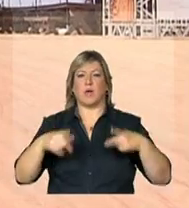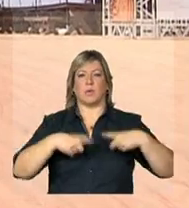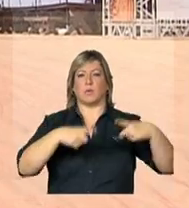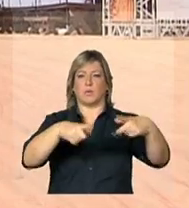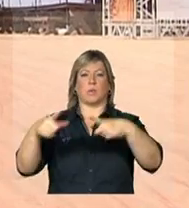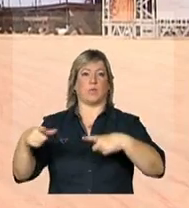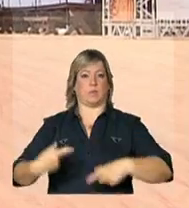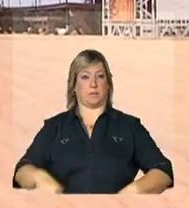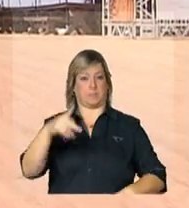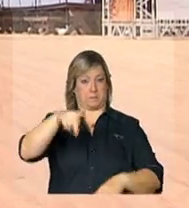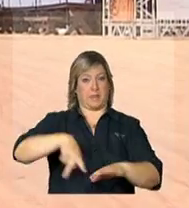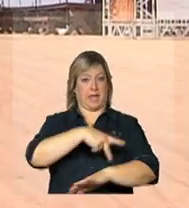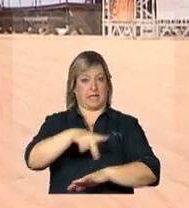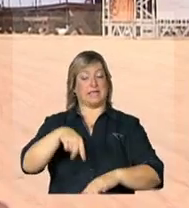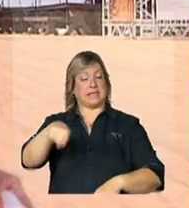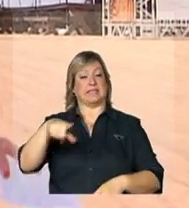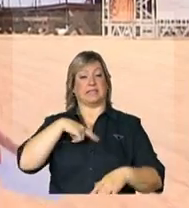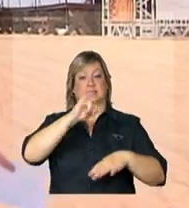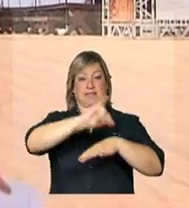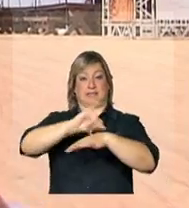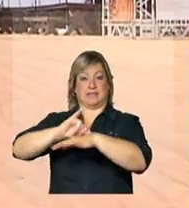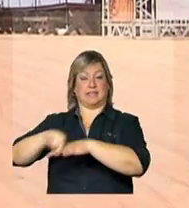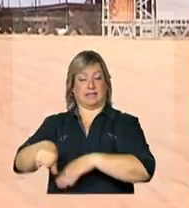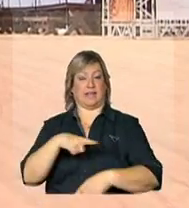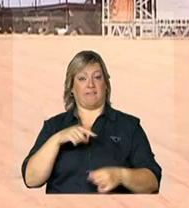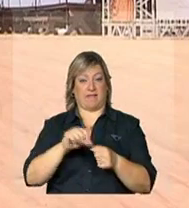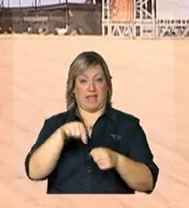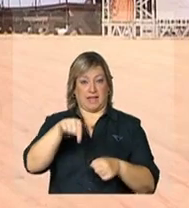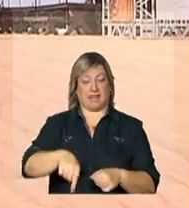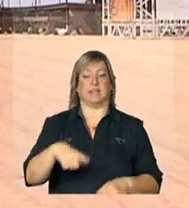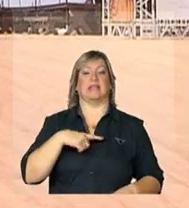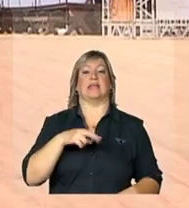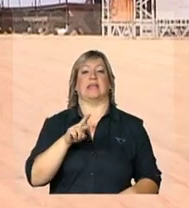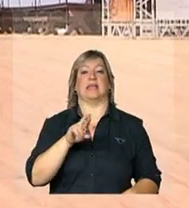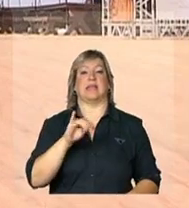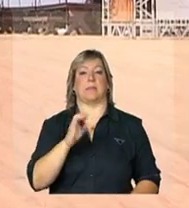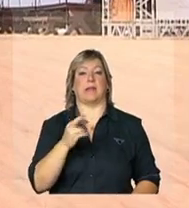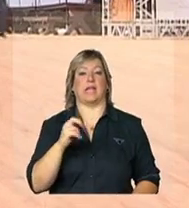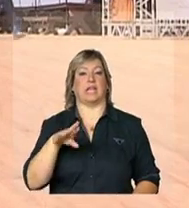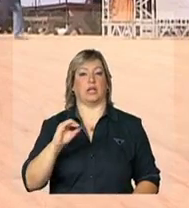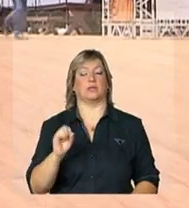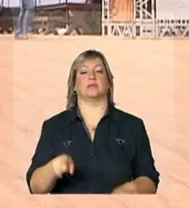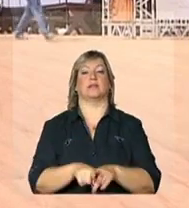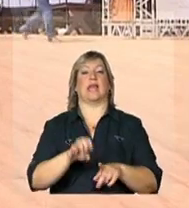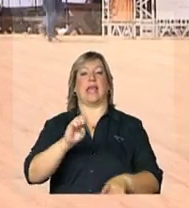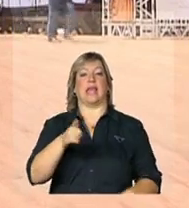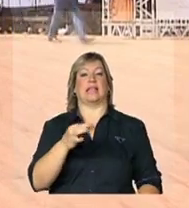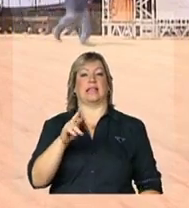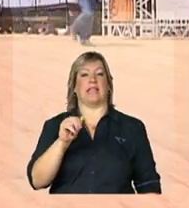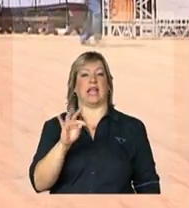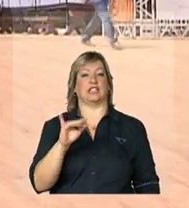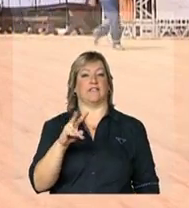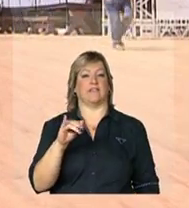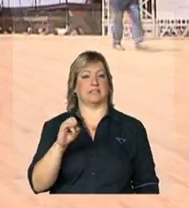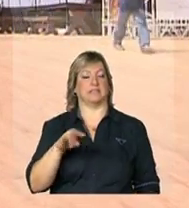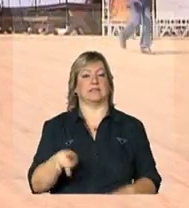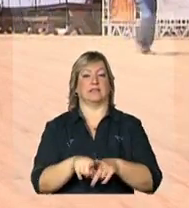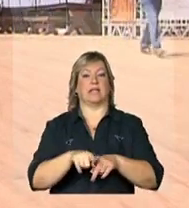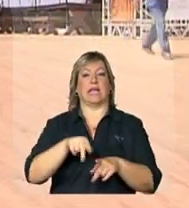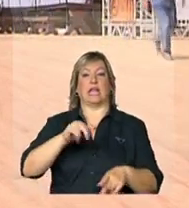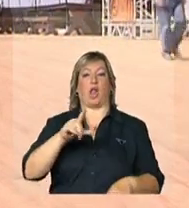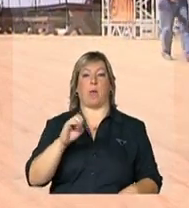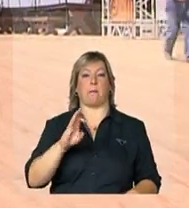Há também, nesses estandes montados aqui dentro, ribeirinhos, extrativistas, quilombolas, indígenas e pescadores